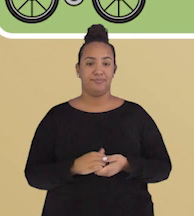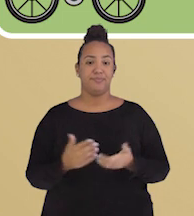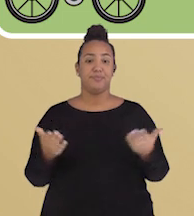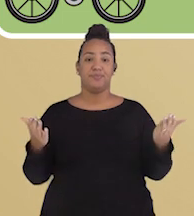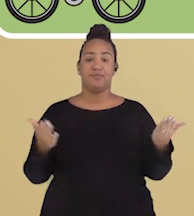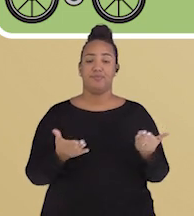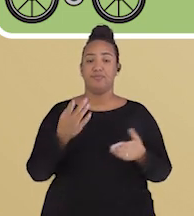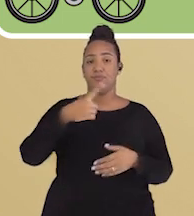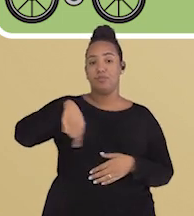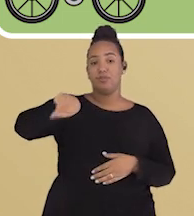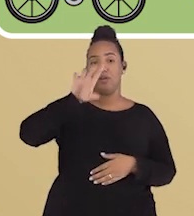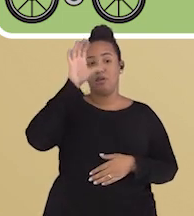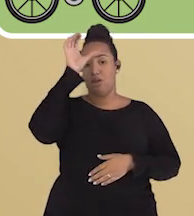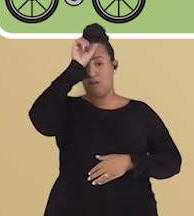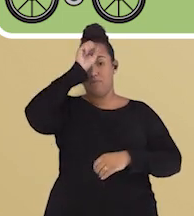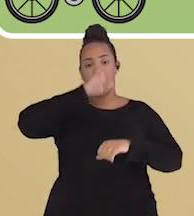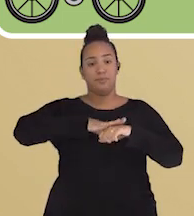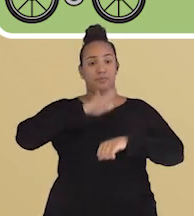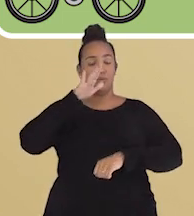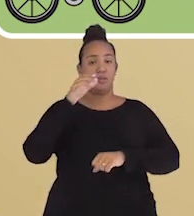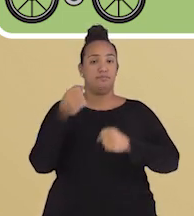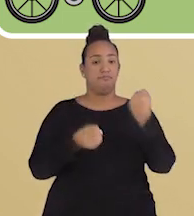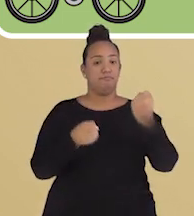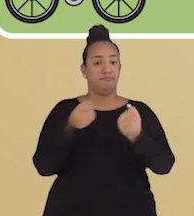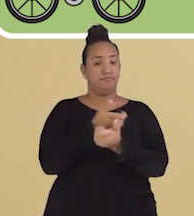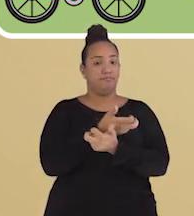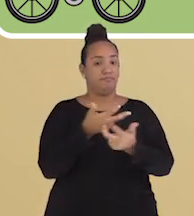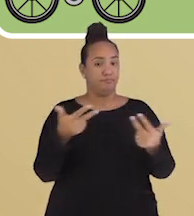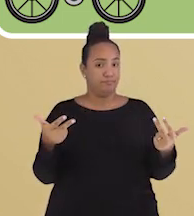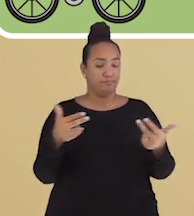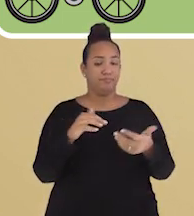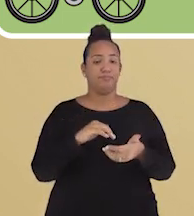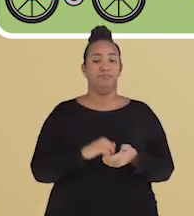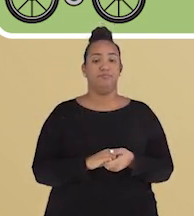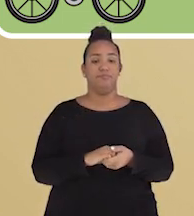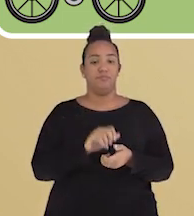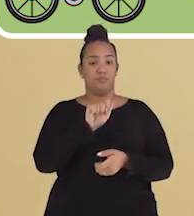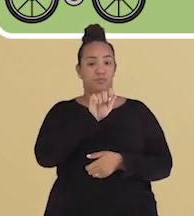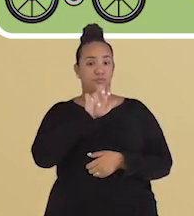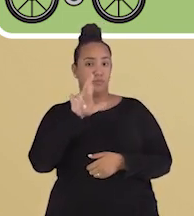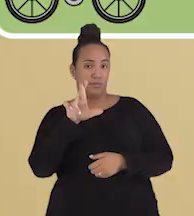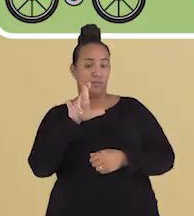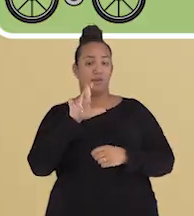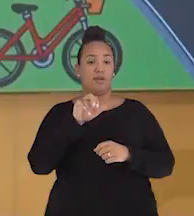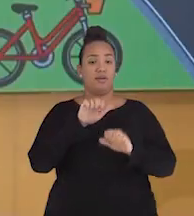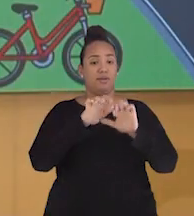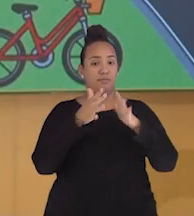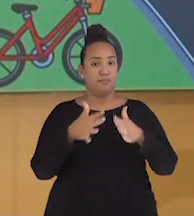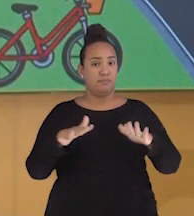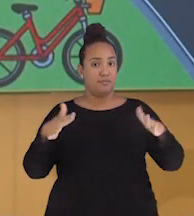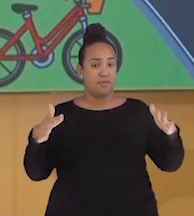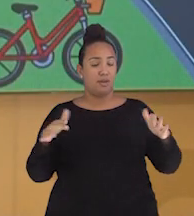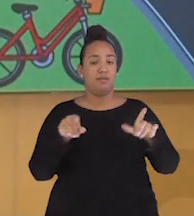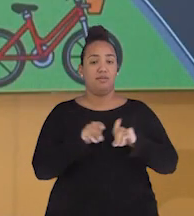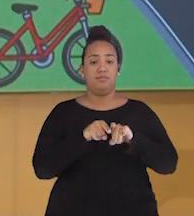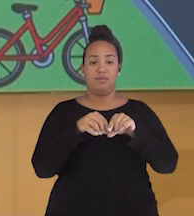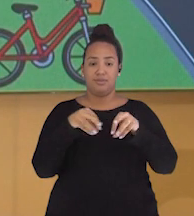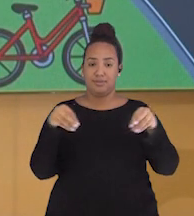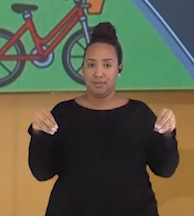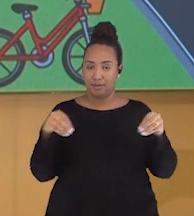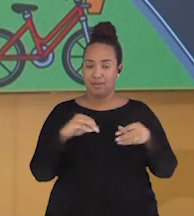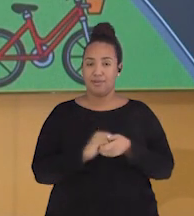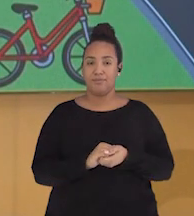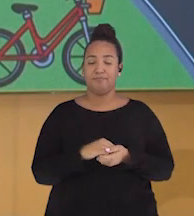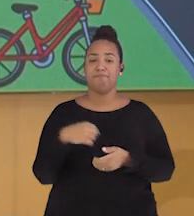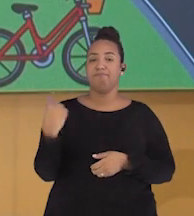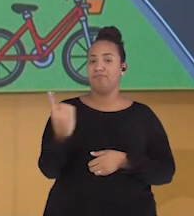Aprendemos mais sobre os meios de transporte Aéreo Terrestre E aquático Entendemos que os meios de